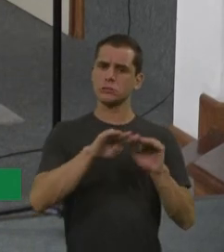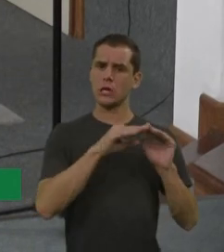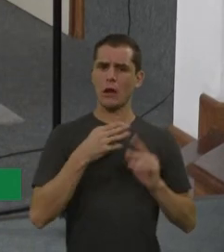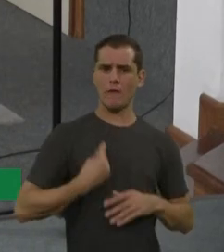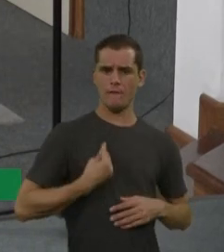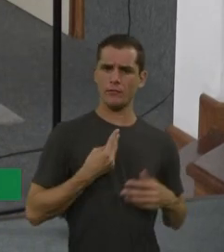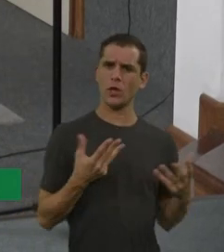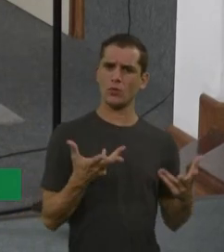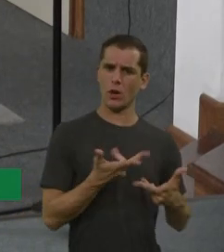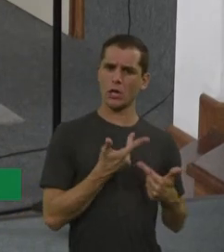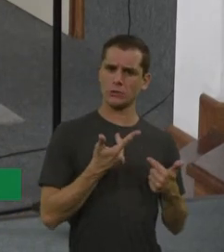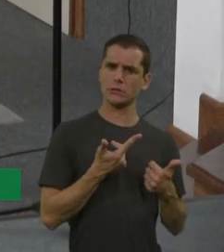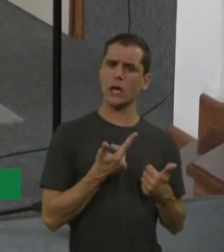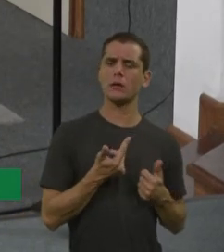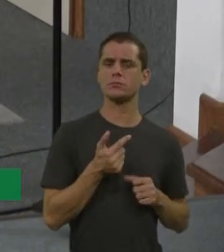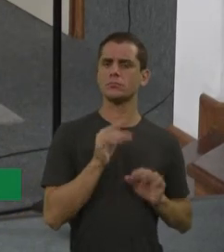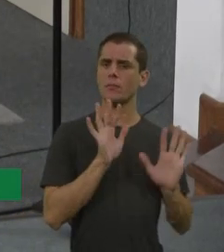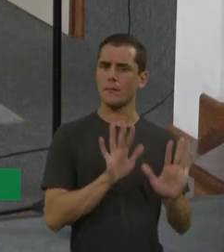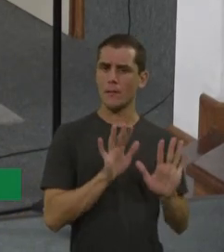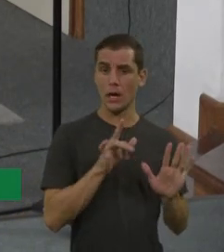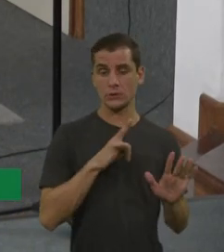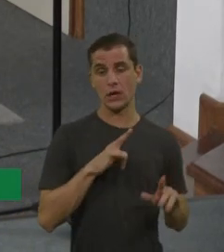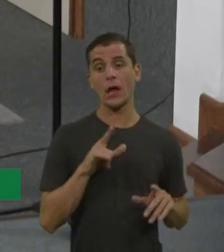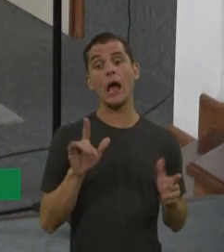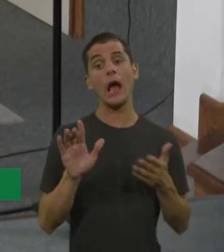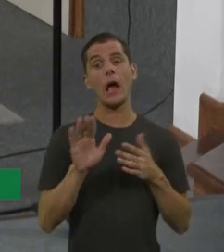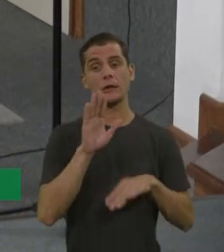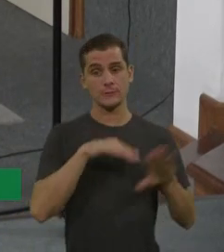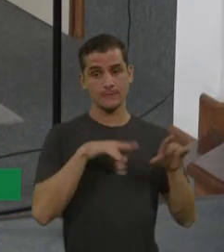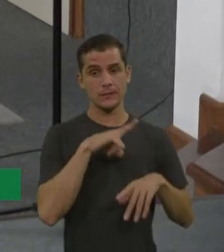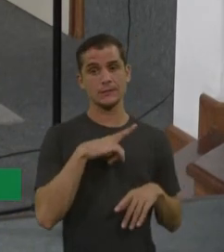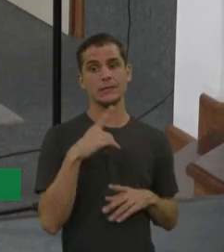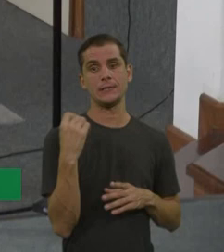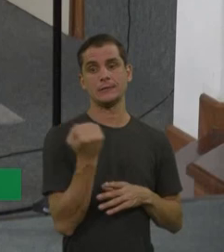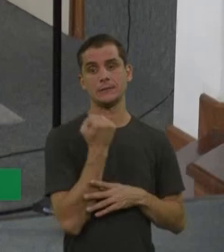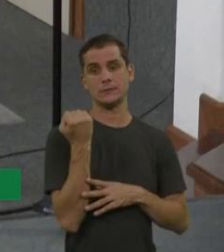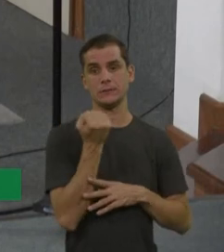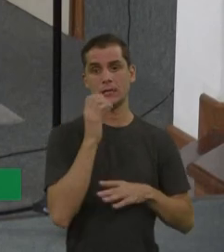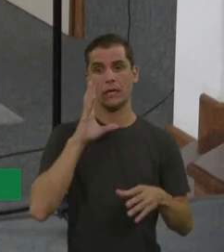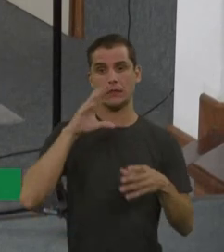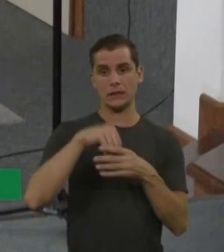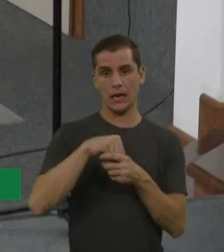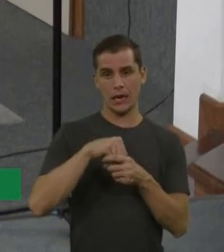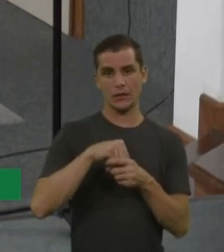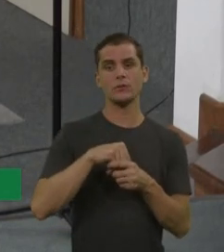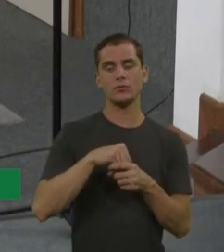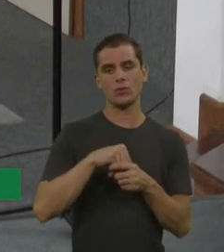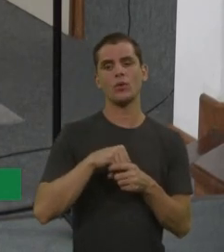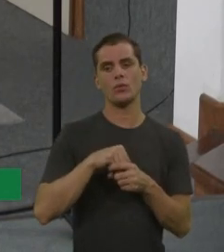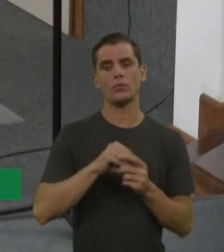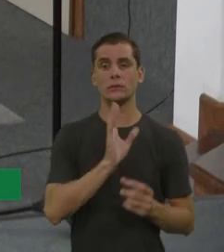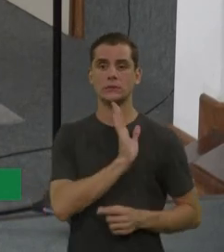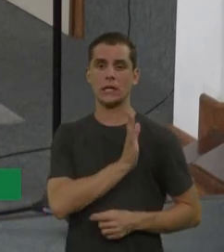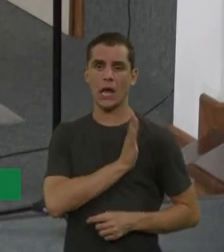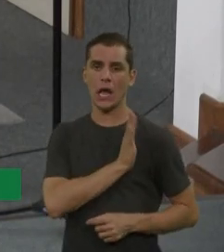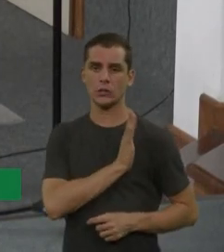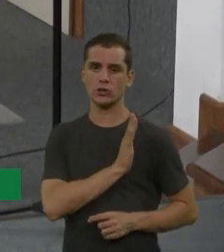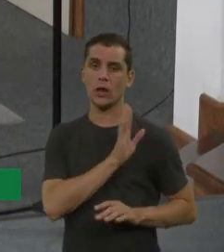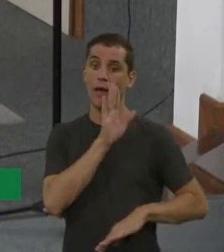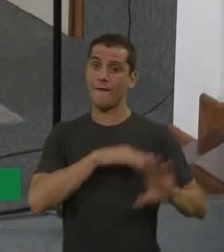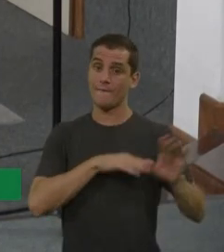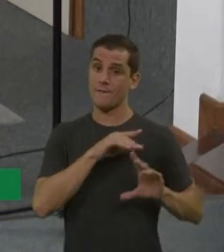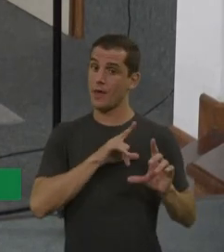Porque a gente tem quadros graves, não neuronopatas. acabei de falar, uma família cardíaca vai pra transplante cardíaco, isso é grave, né? E não